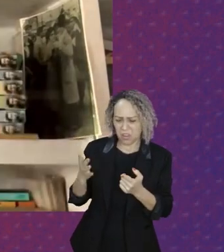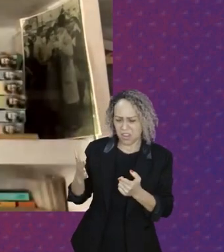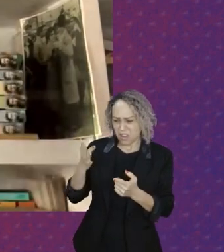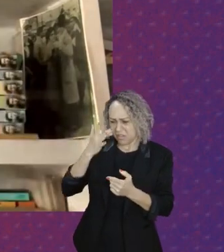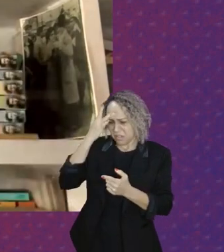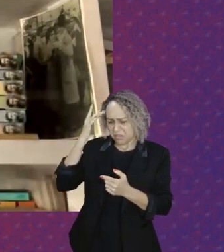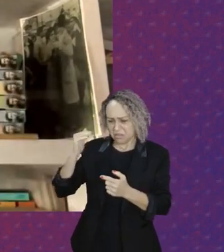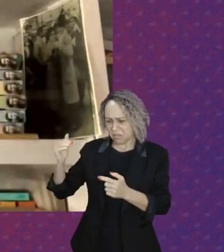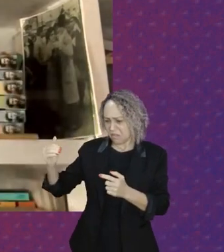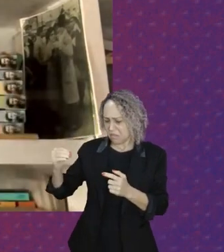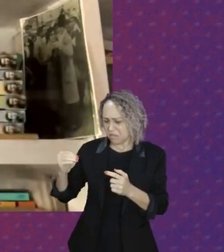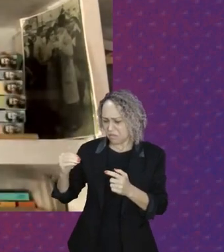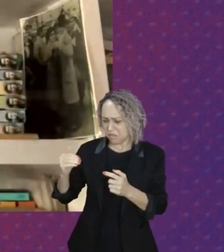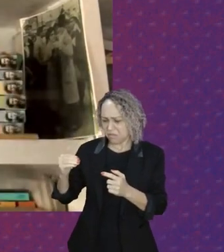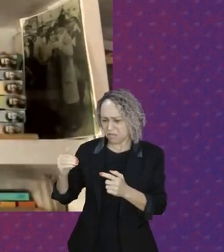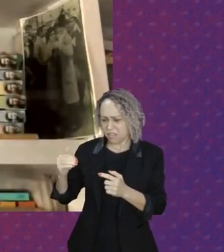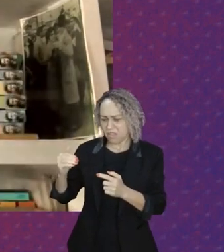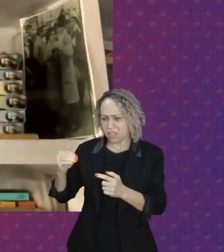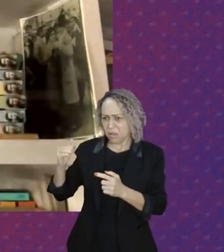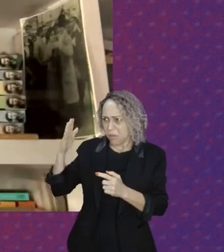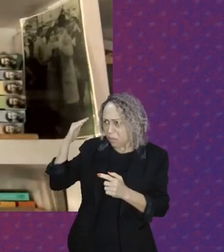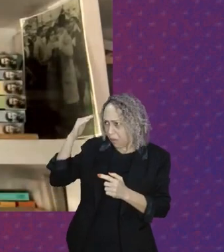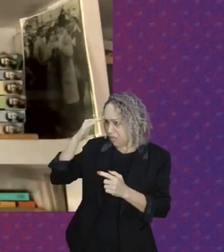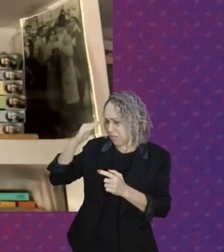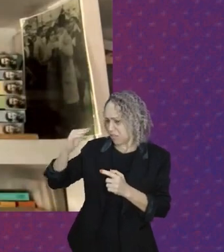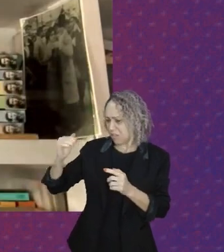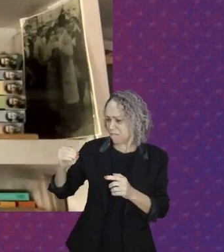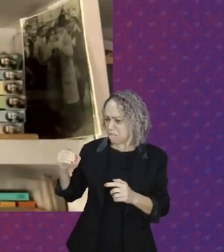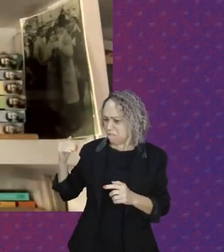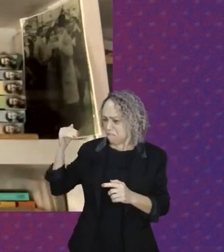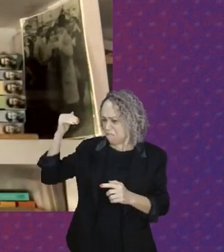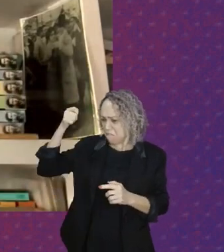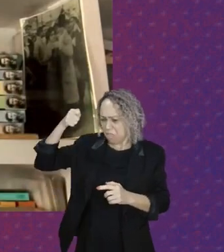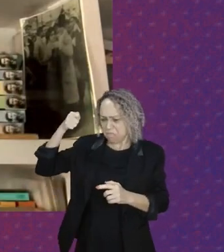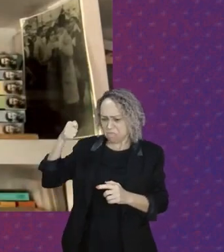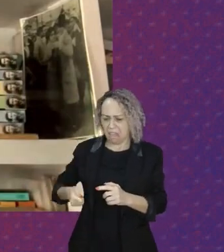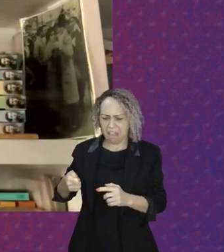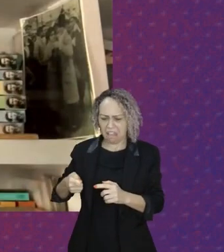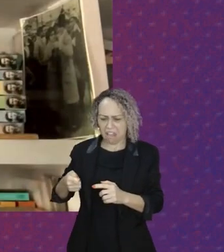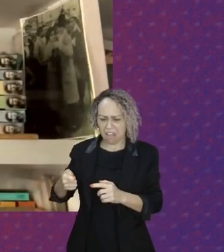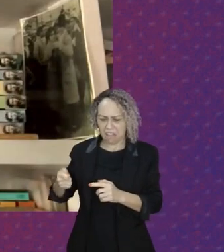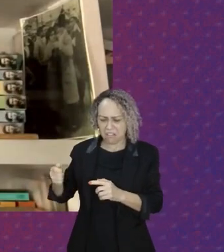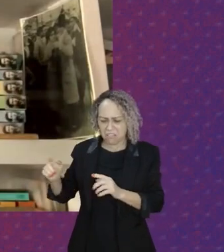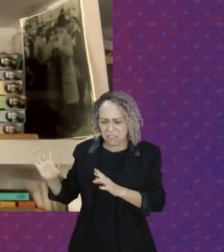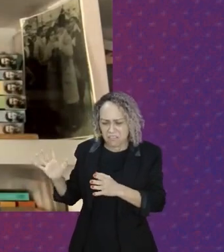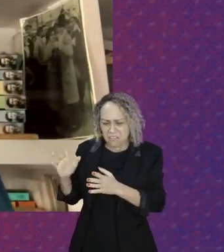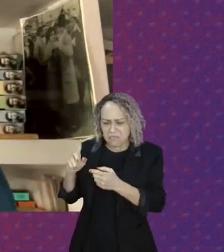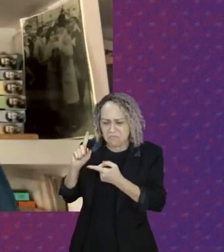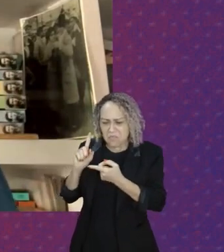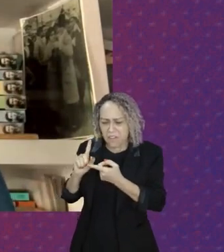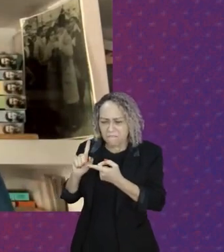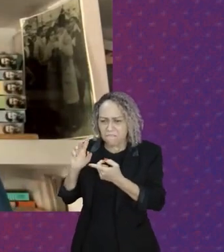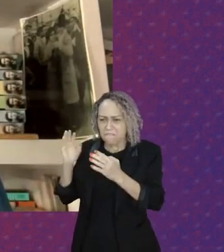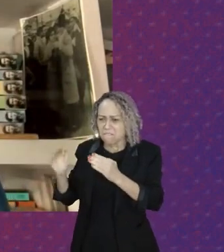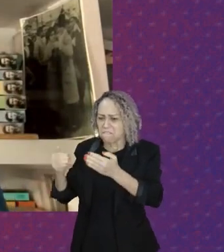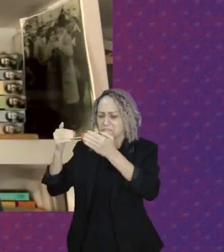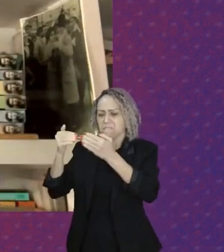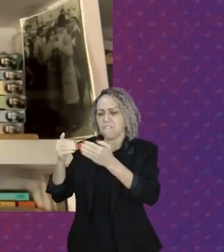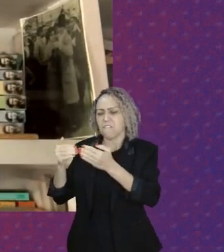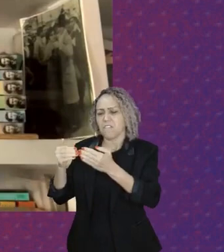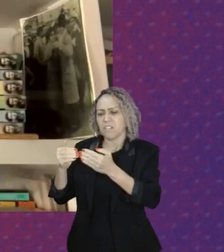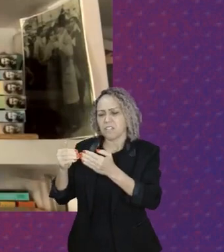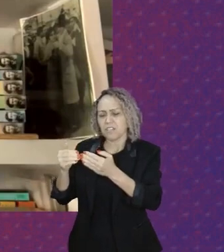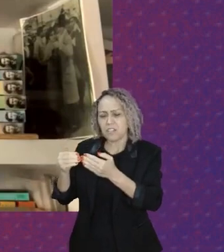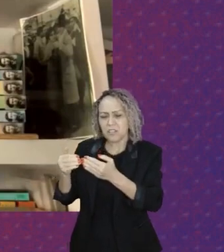autoritária, que se aproxima das ideias fascistas. Não é só isso. Isso é uma forma de